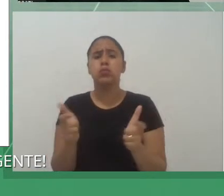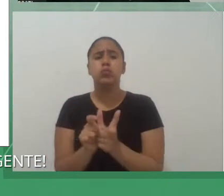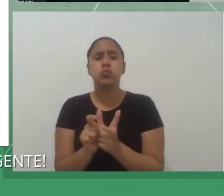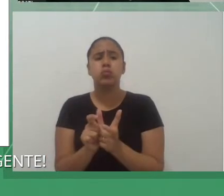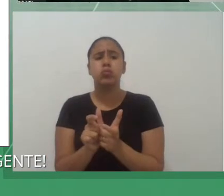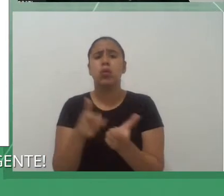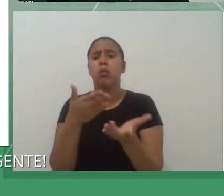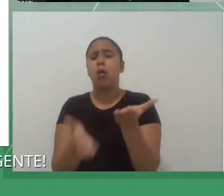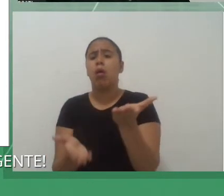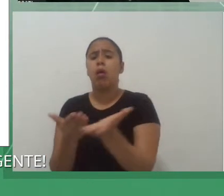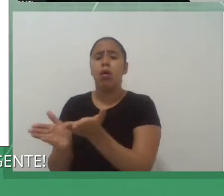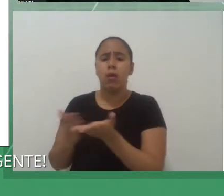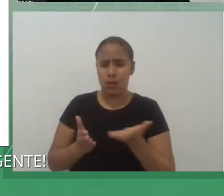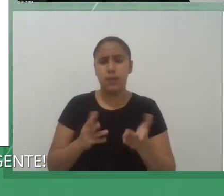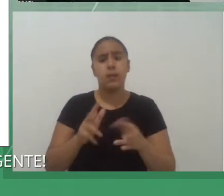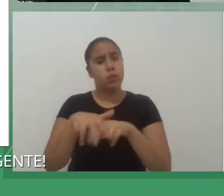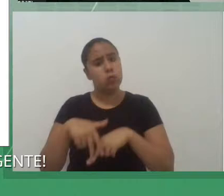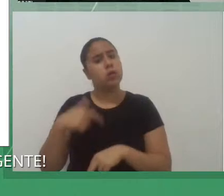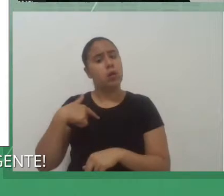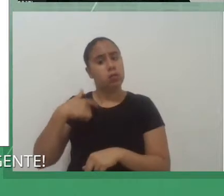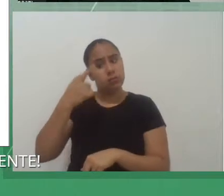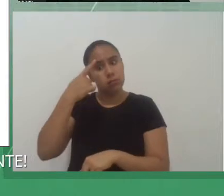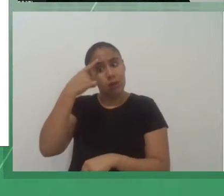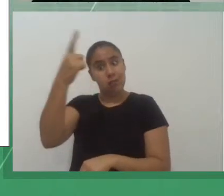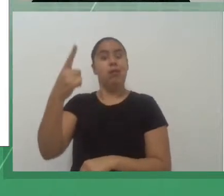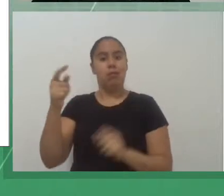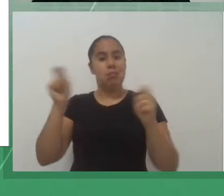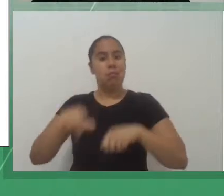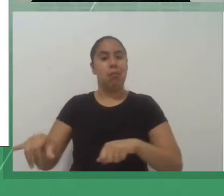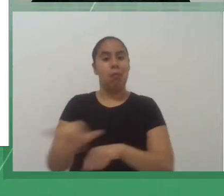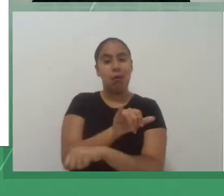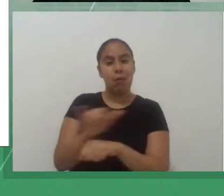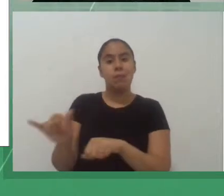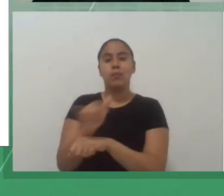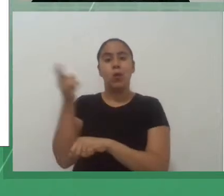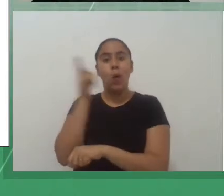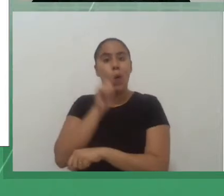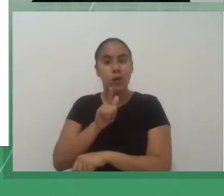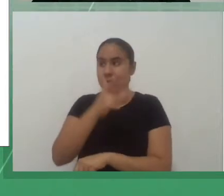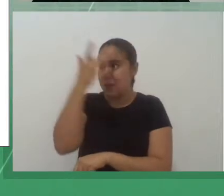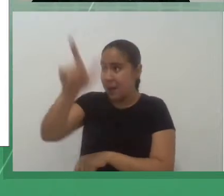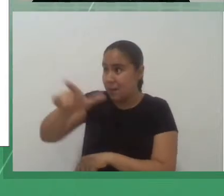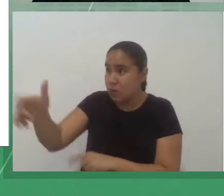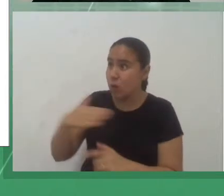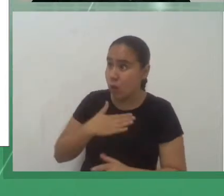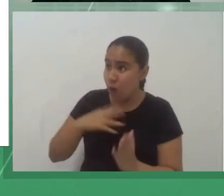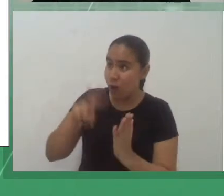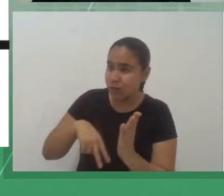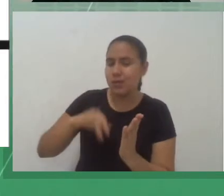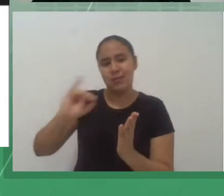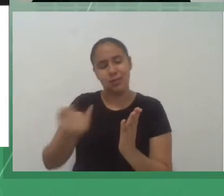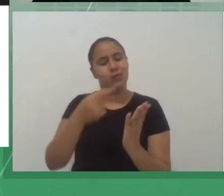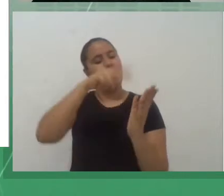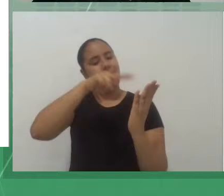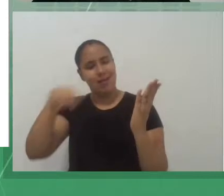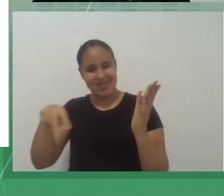metodológica de resgatar aí esses leitores literários. Pode avançar mais um, por gentileza, professor?